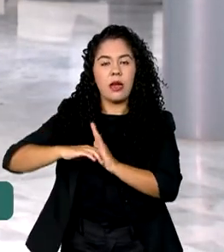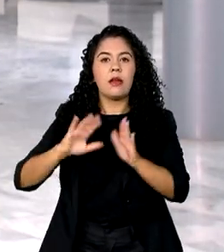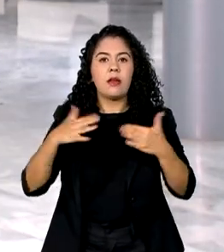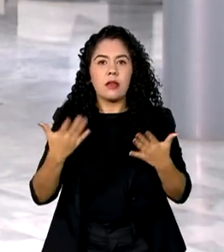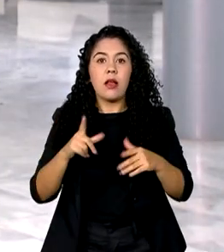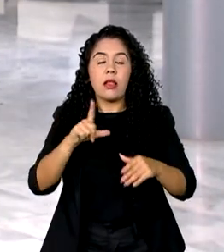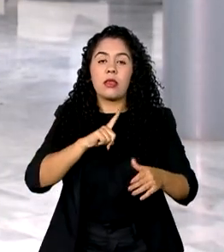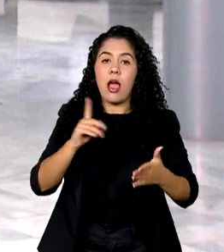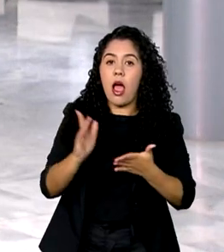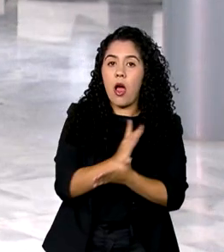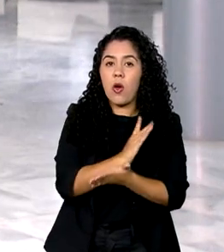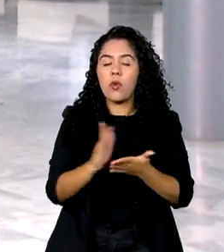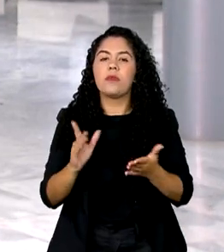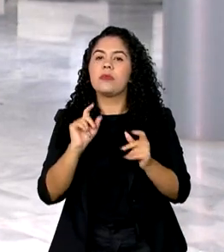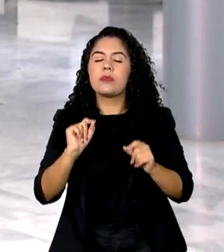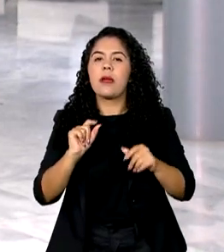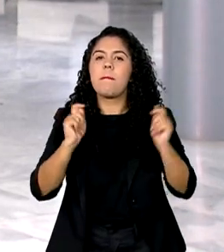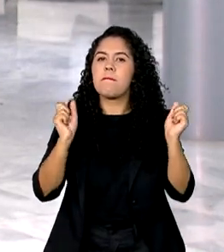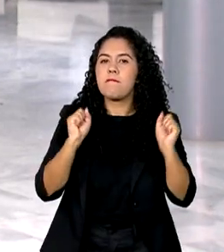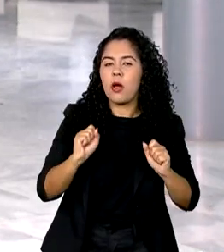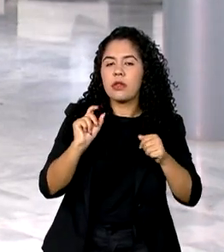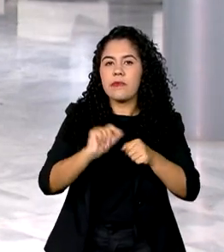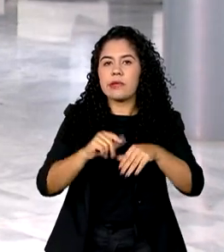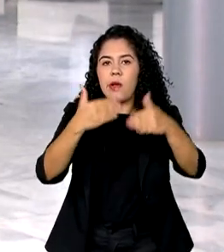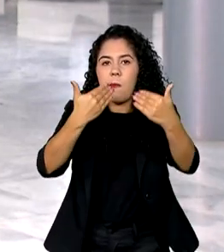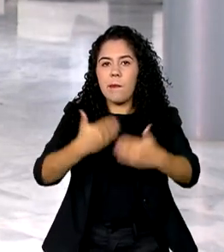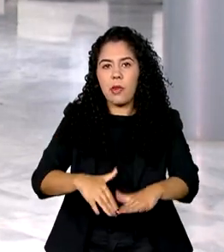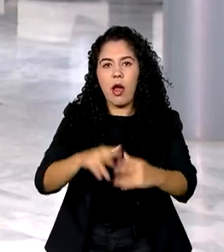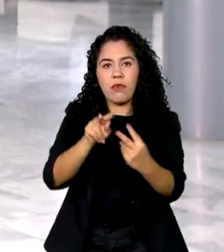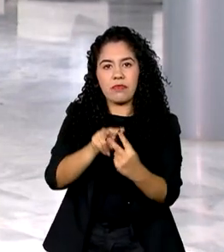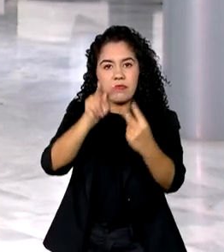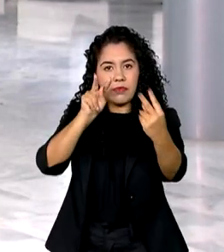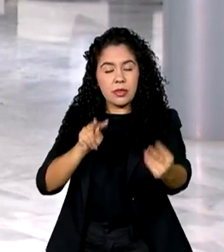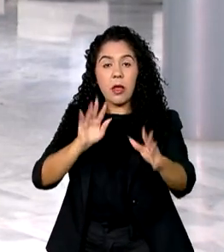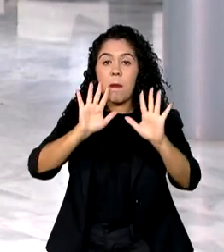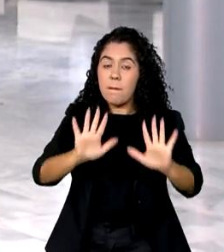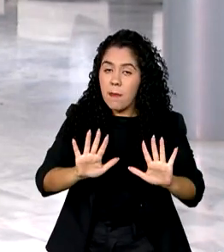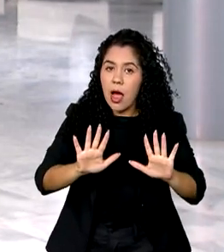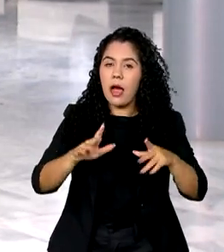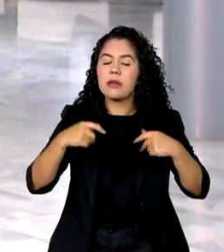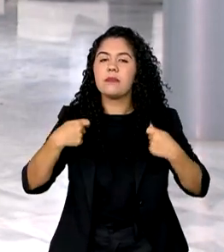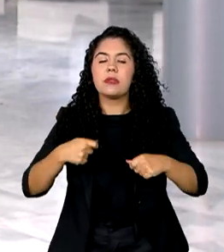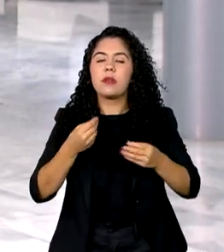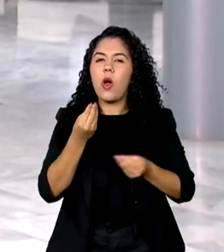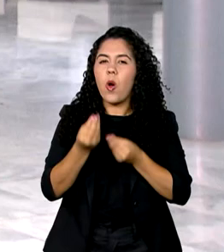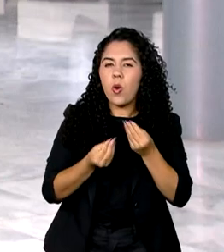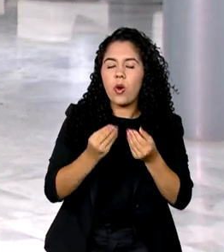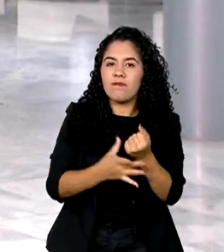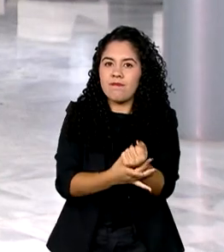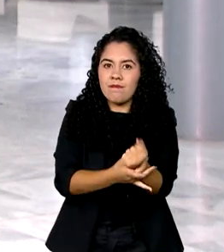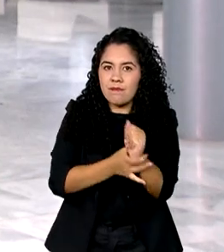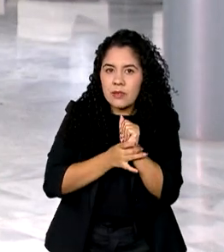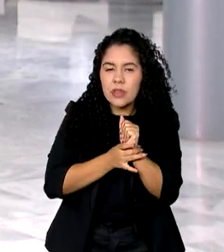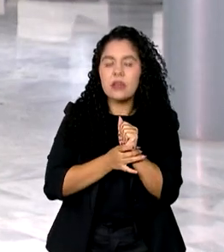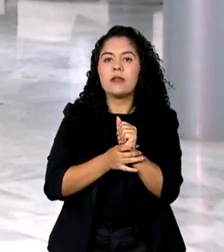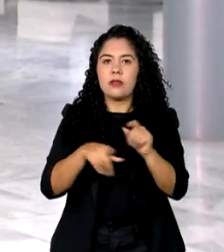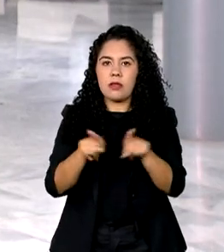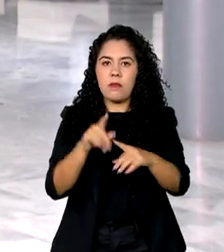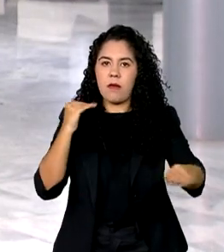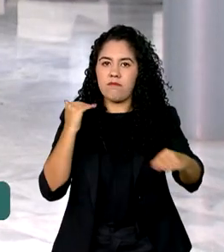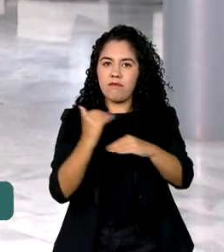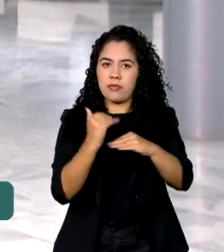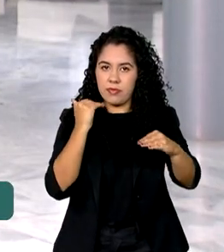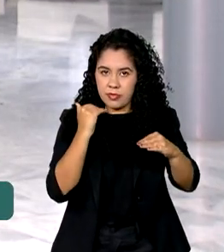online, mas isso ainda depende de regulamentação específica para garantir que a seleção seja segura e igualitária.